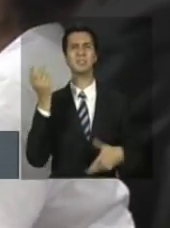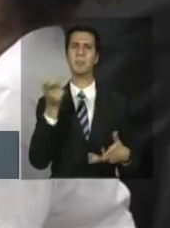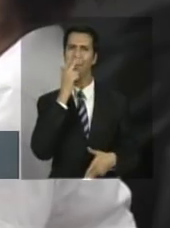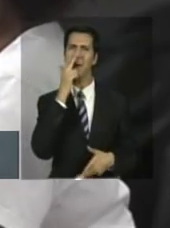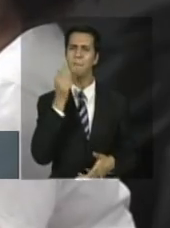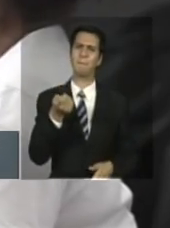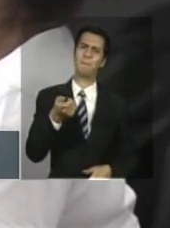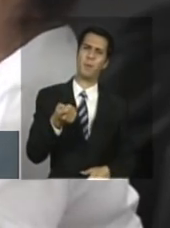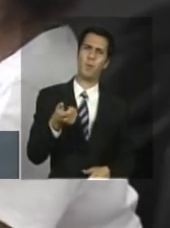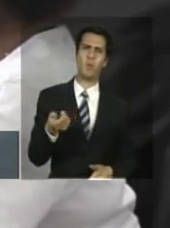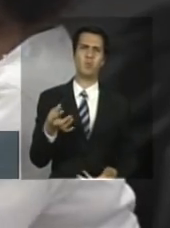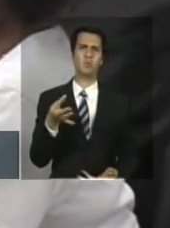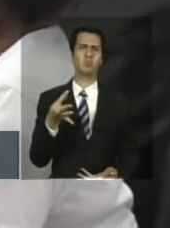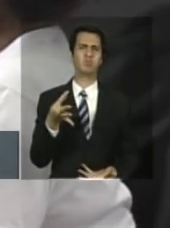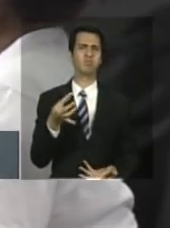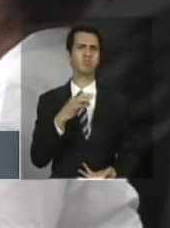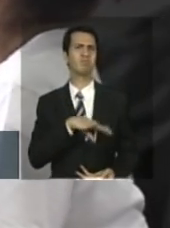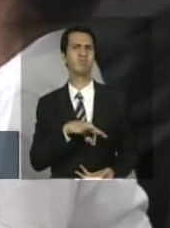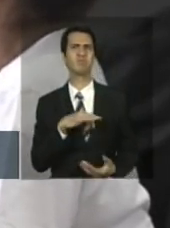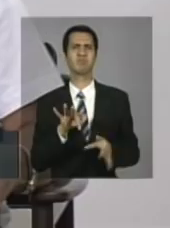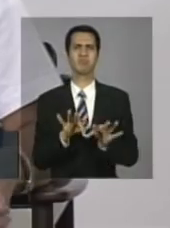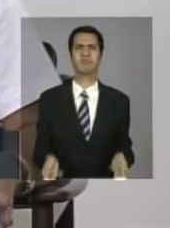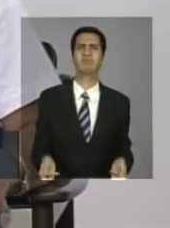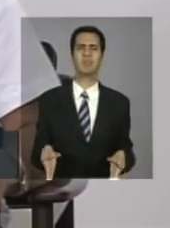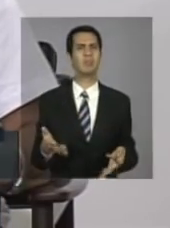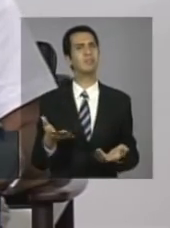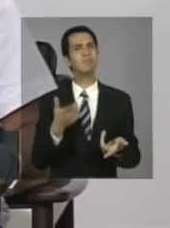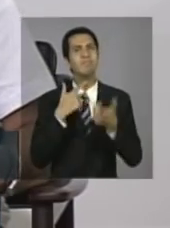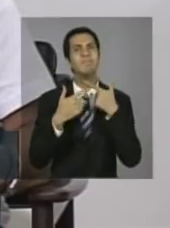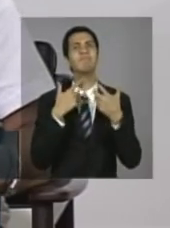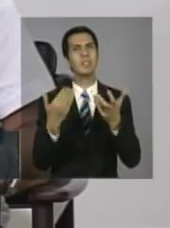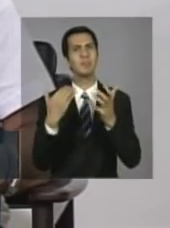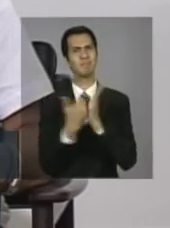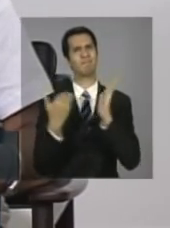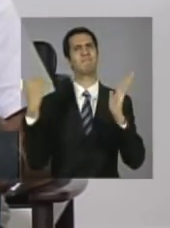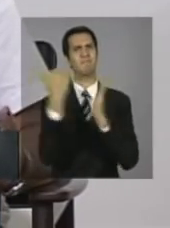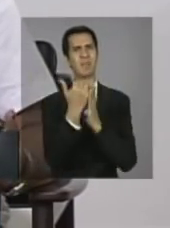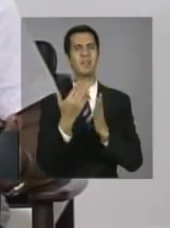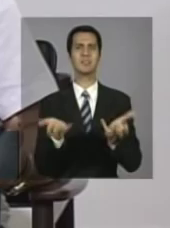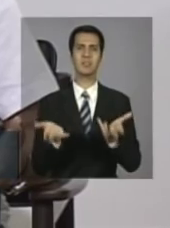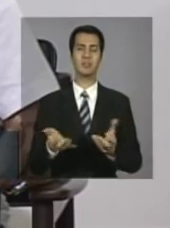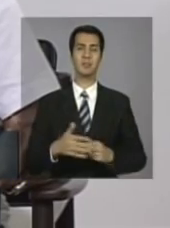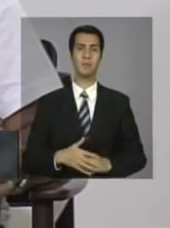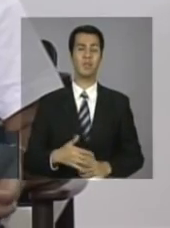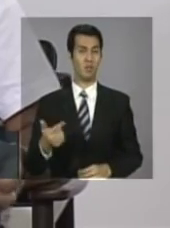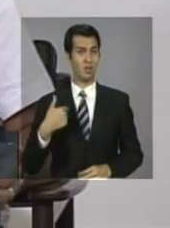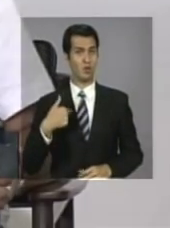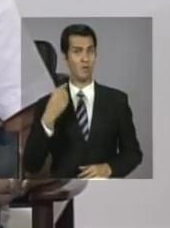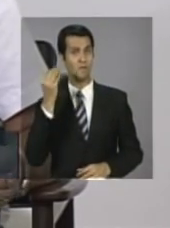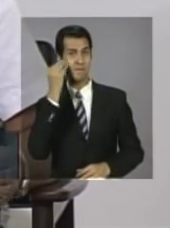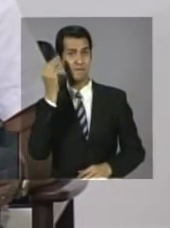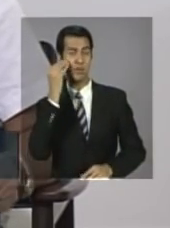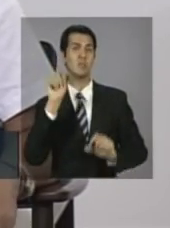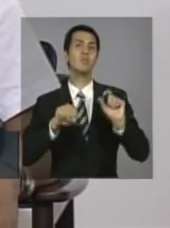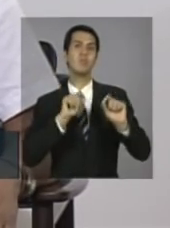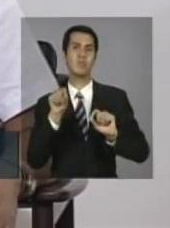com pouco, com pouco. a gente está querendo sempre mais. Então, eu me aventurei a fazer um curso de